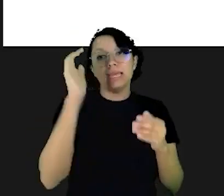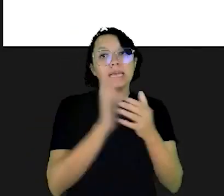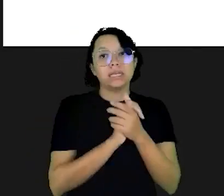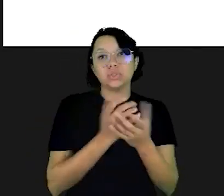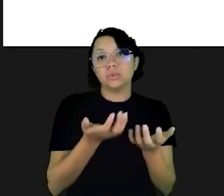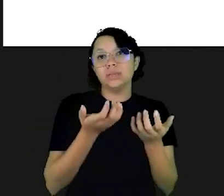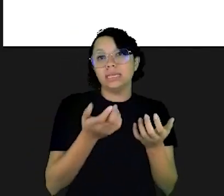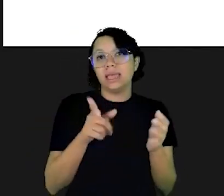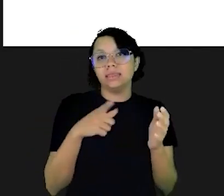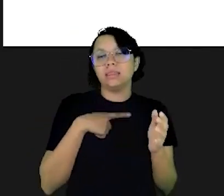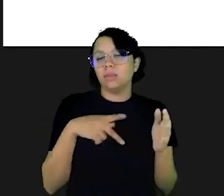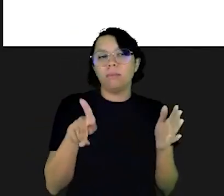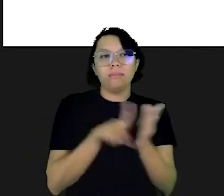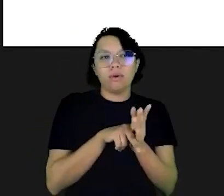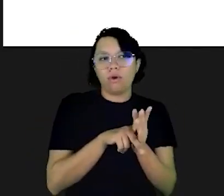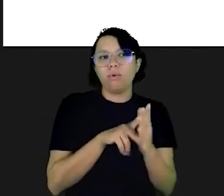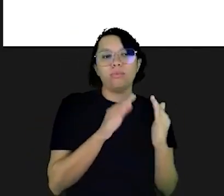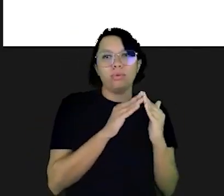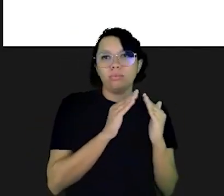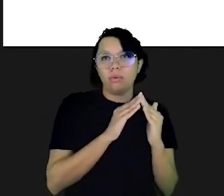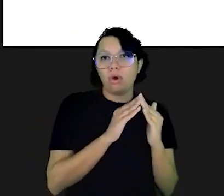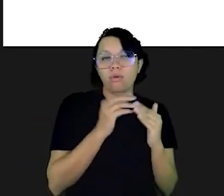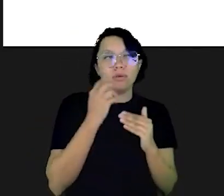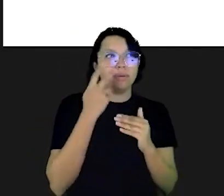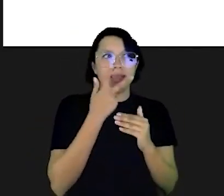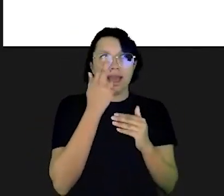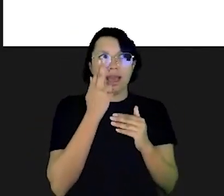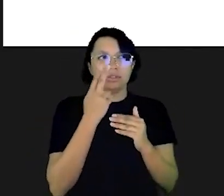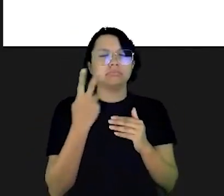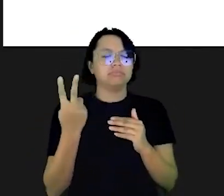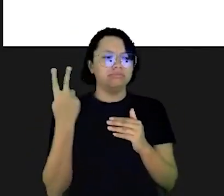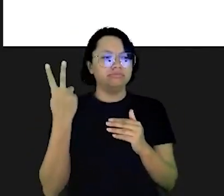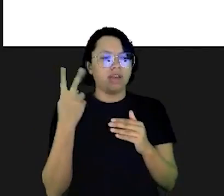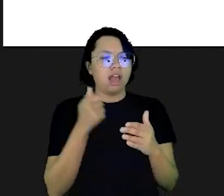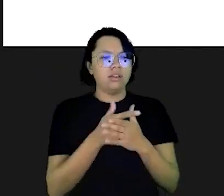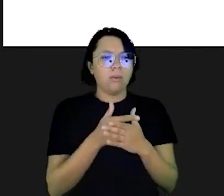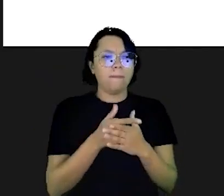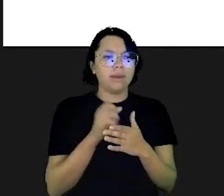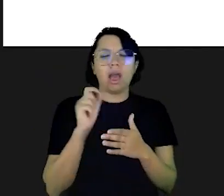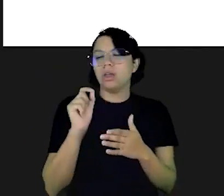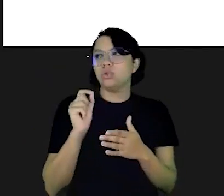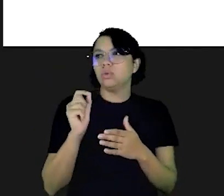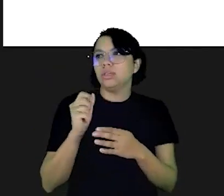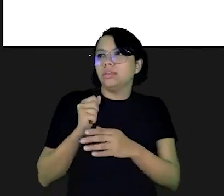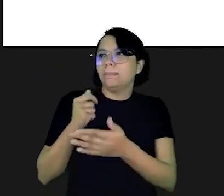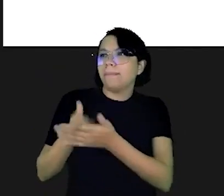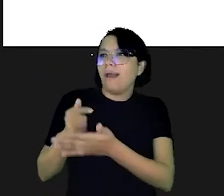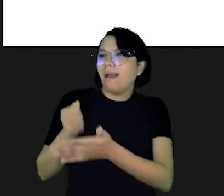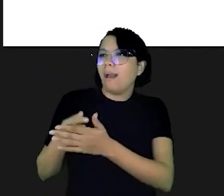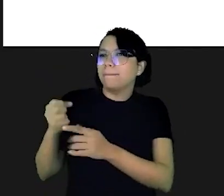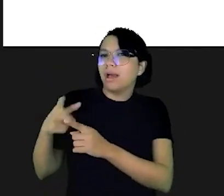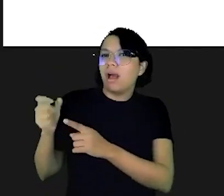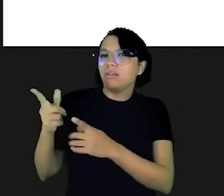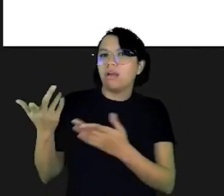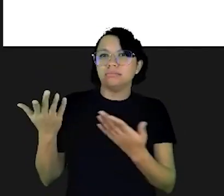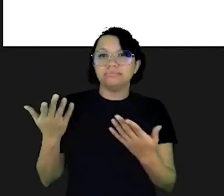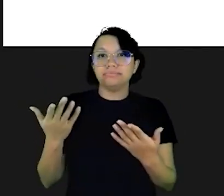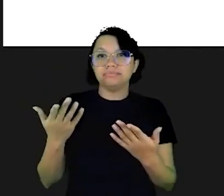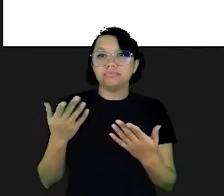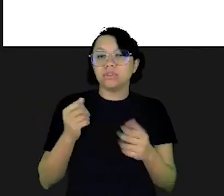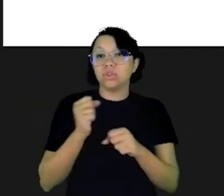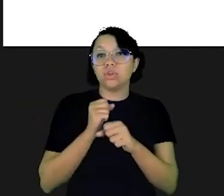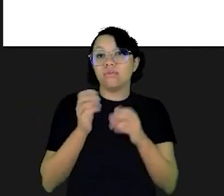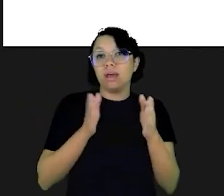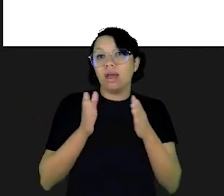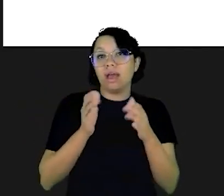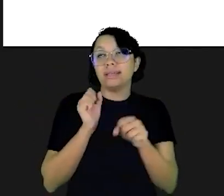do imóvel alguém que se casou que quer ter o seu imóvel e que acha que vale a pena adquirir um imóvel em vez de pagar um aluguel